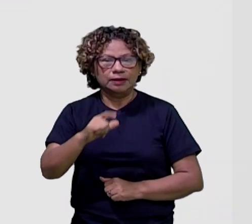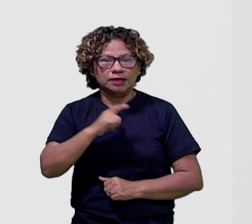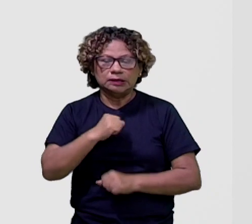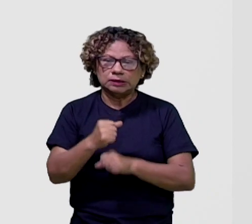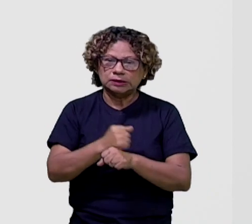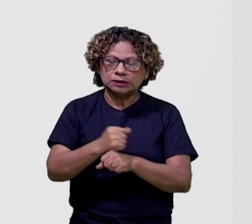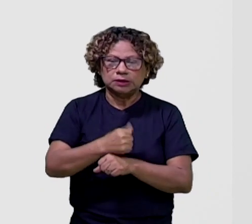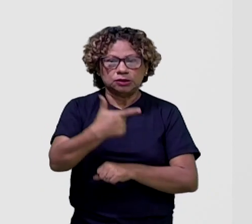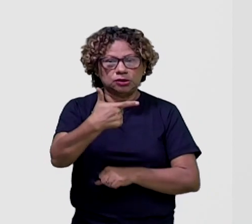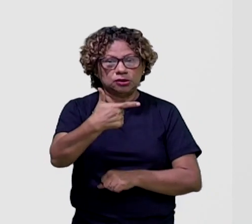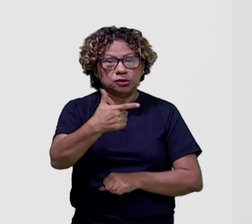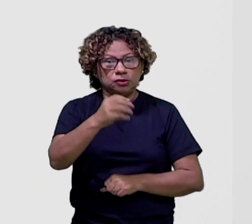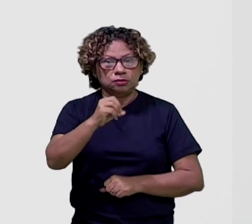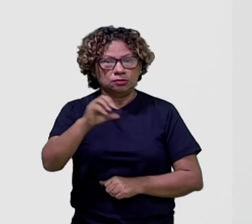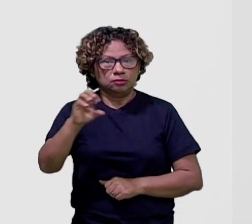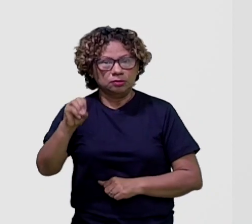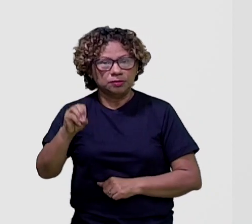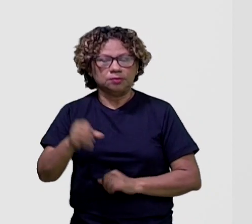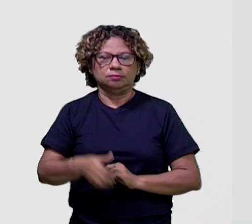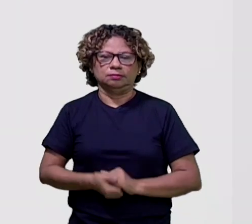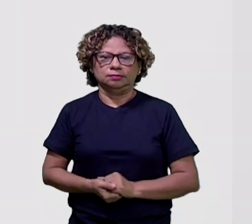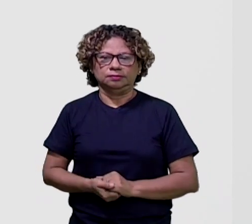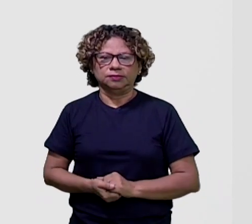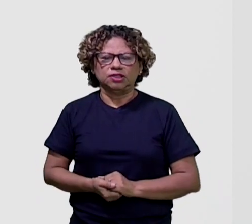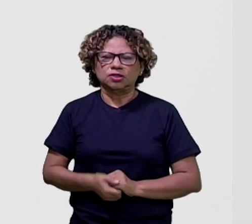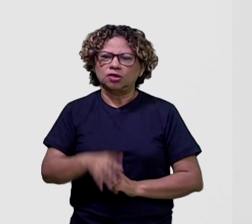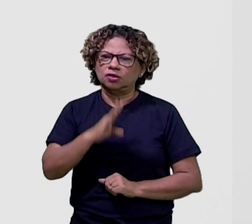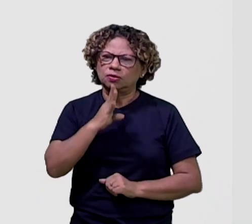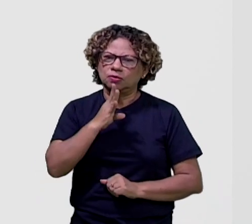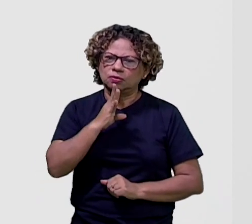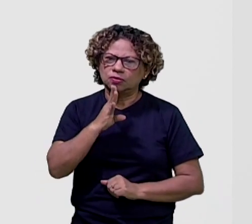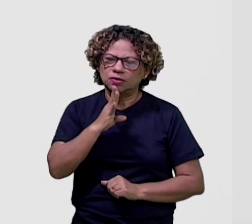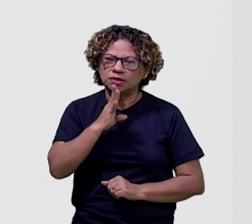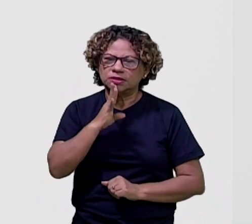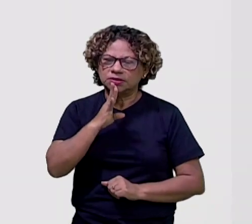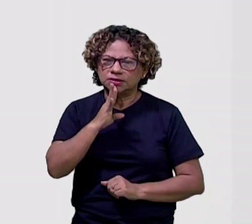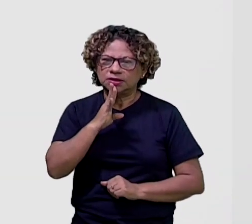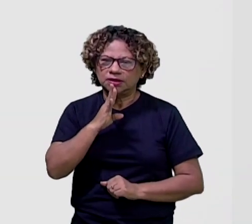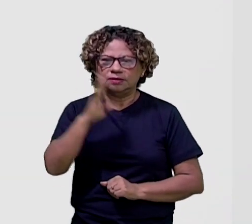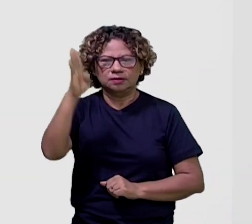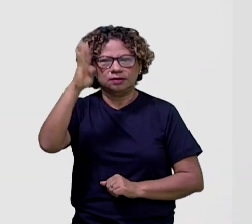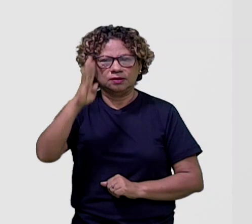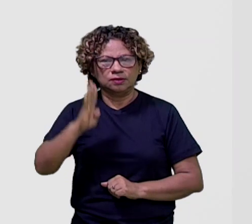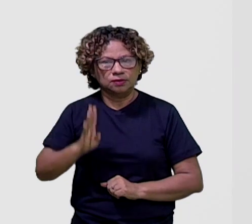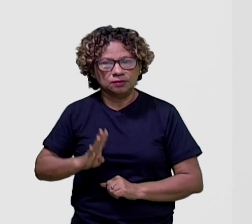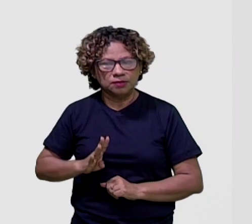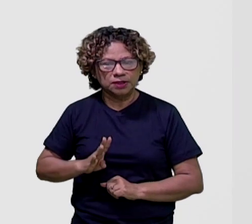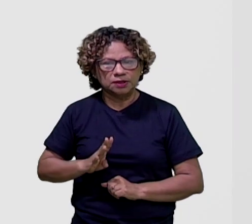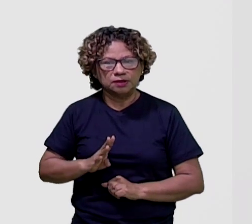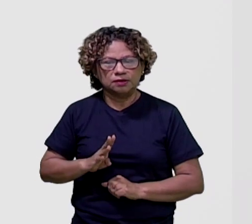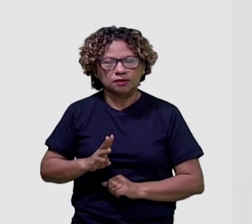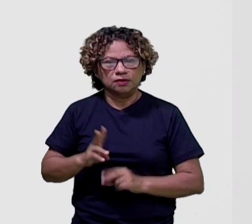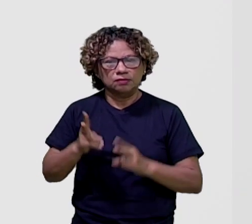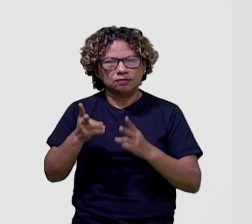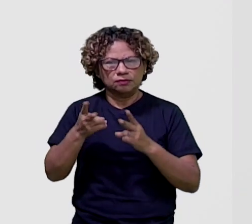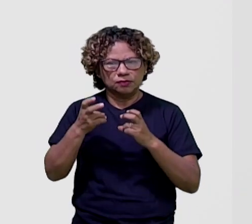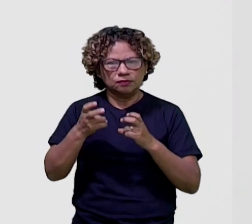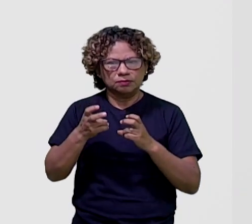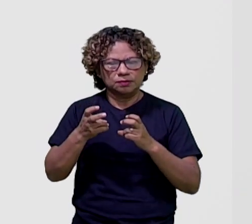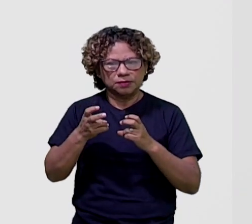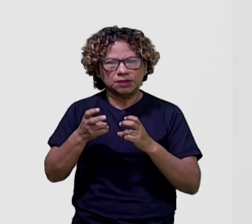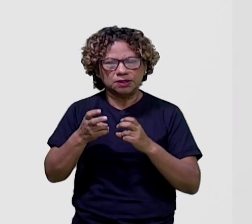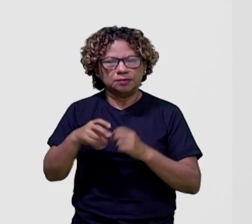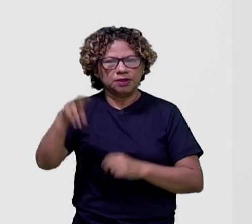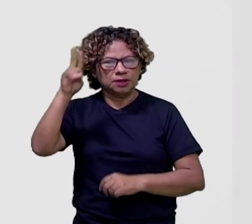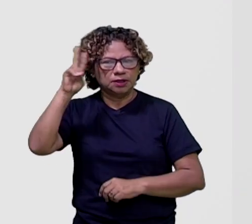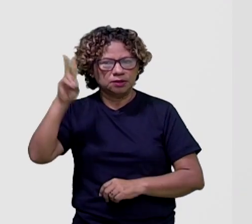tem um tempinho, mas é um filme muito conhecido nacionalmente, não é? E aí, vamos ver um pouquinho sobre a